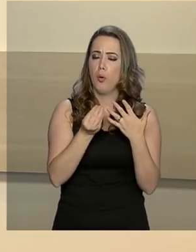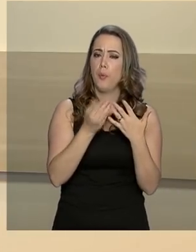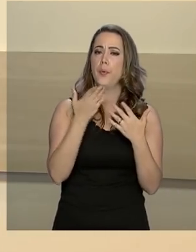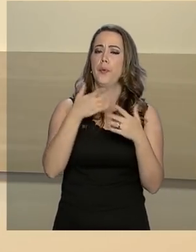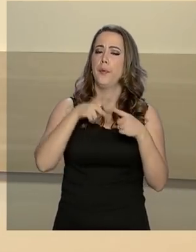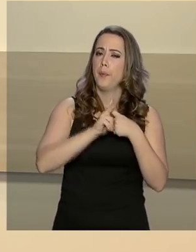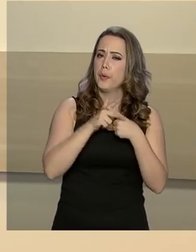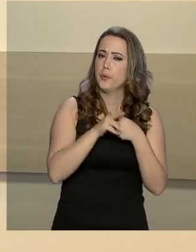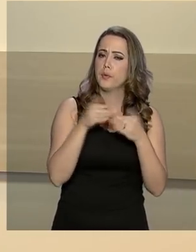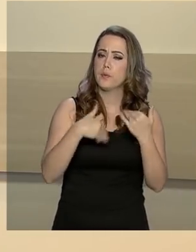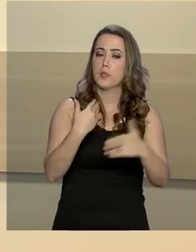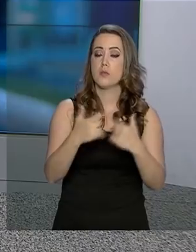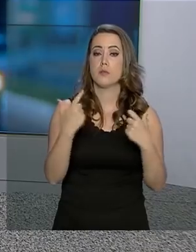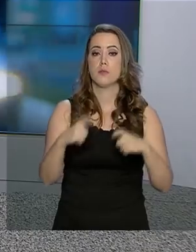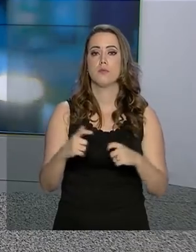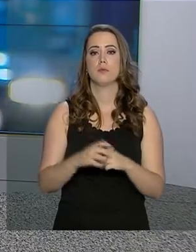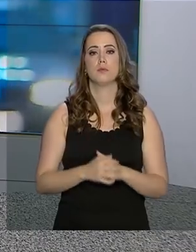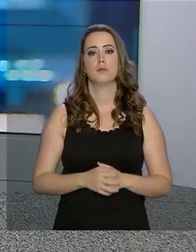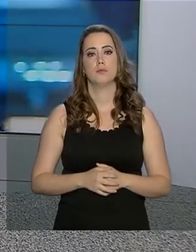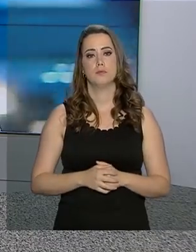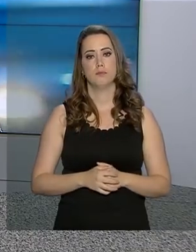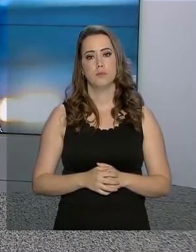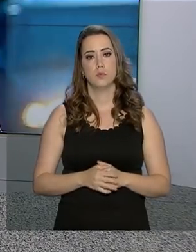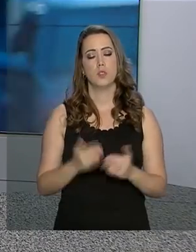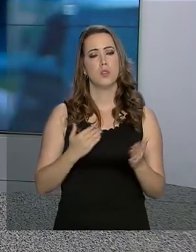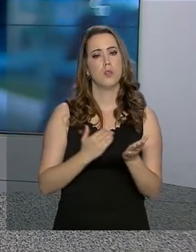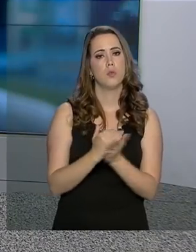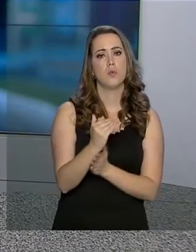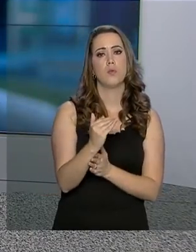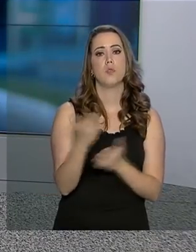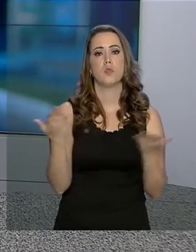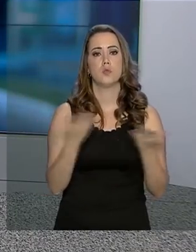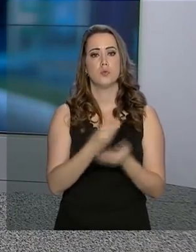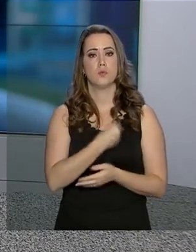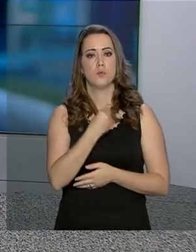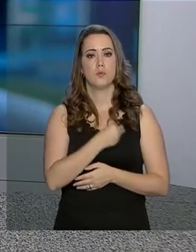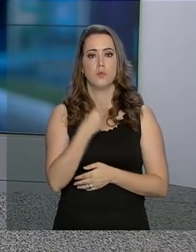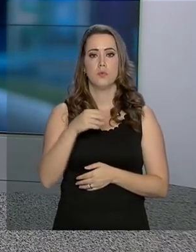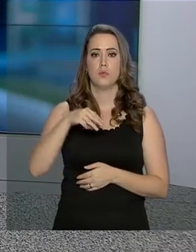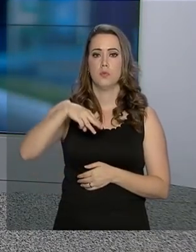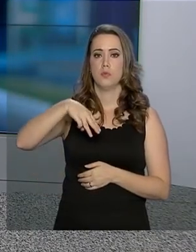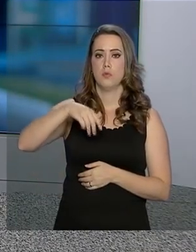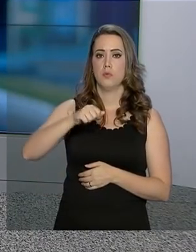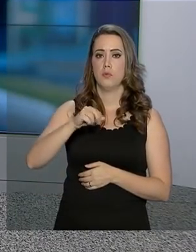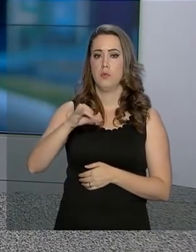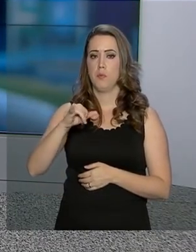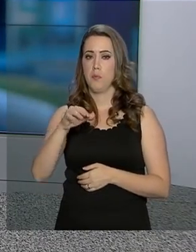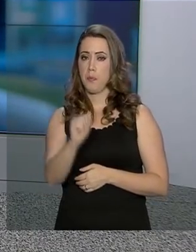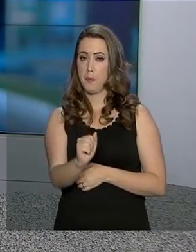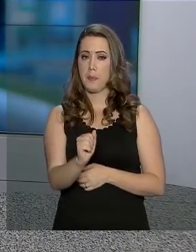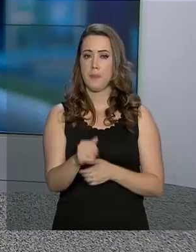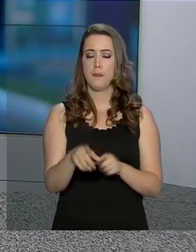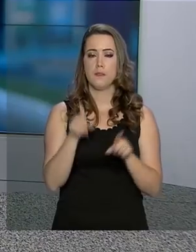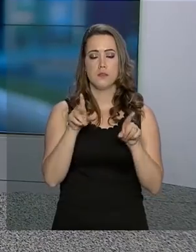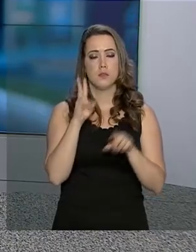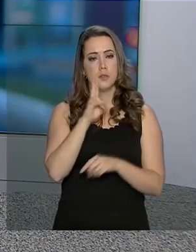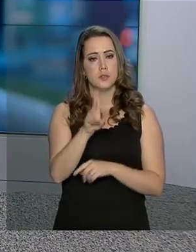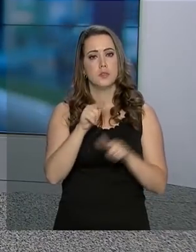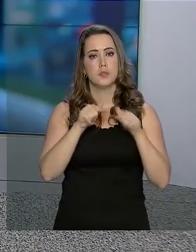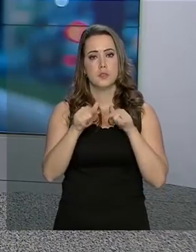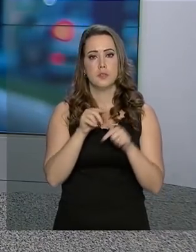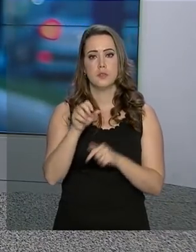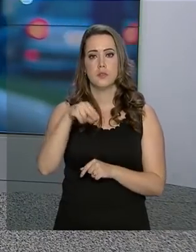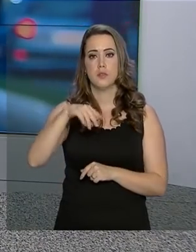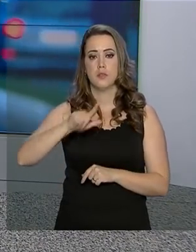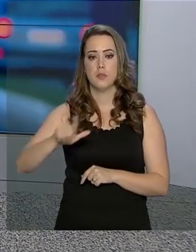dessas usinas. E a gente continua conversando ao vivo com a Márcia Fernandes, que acompanha esse trabalho da ANEL lá